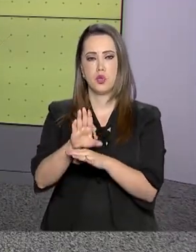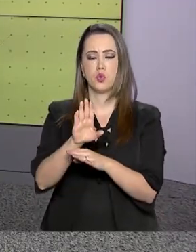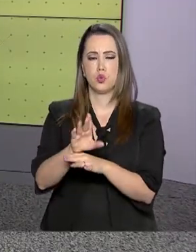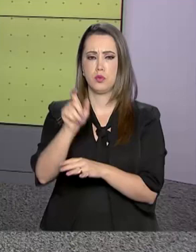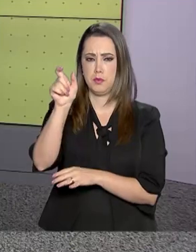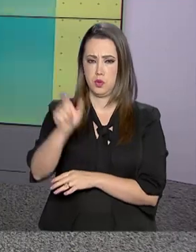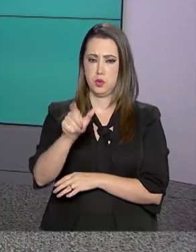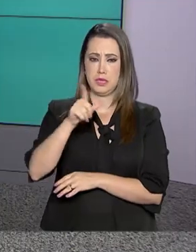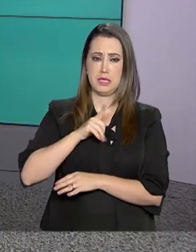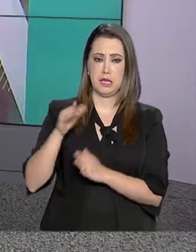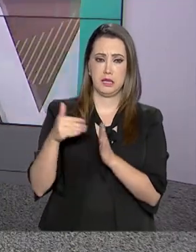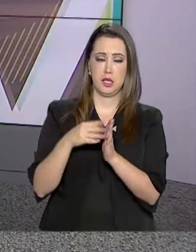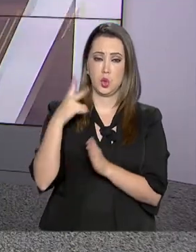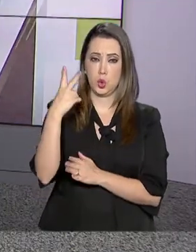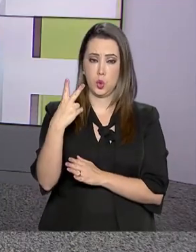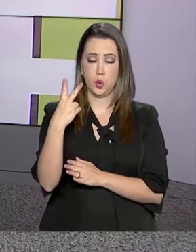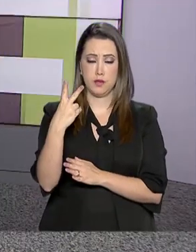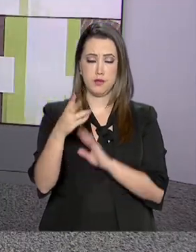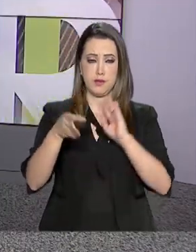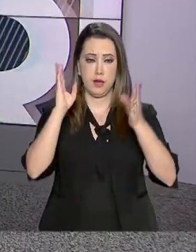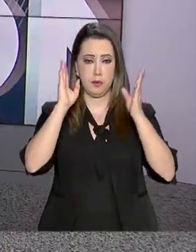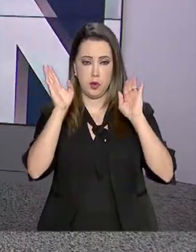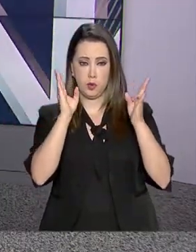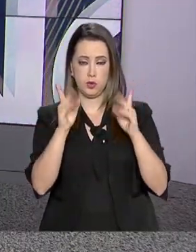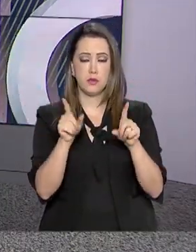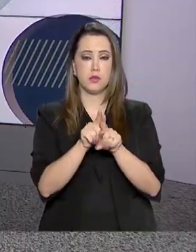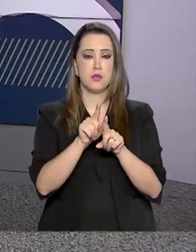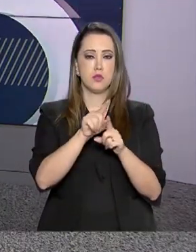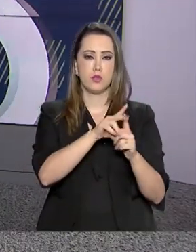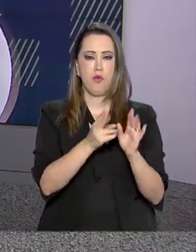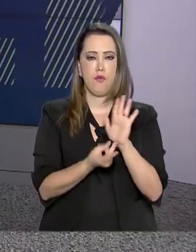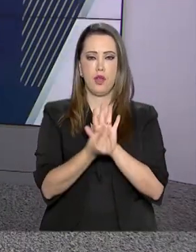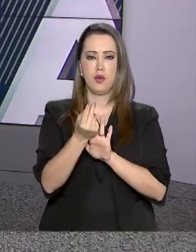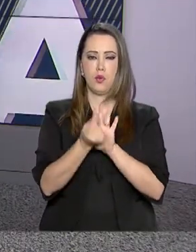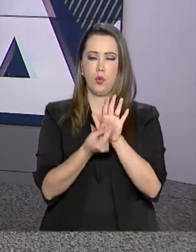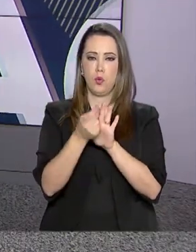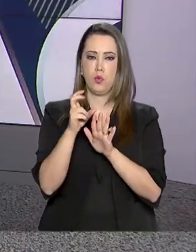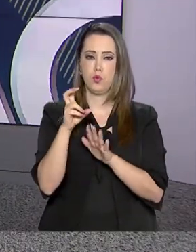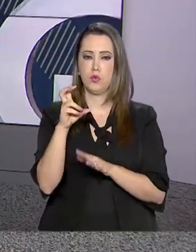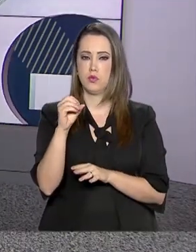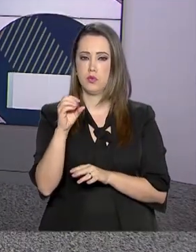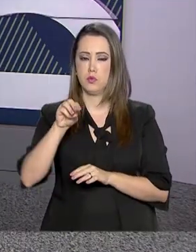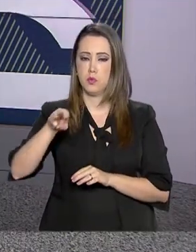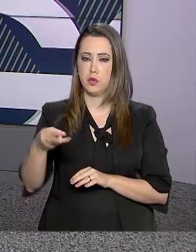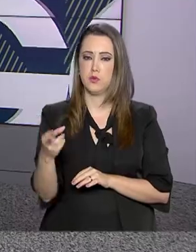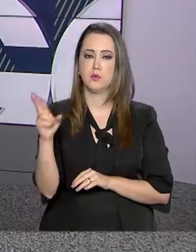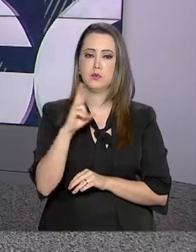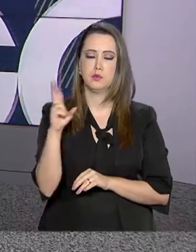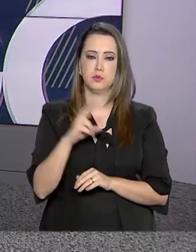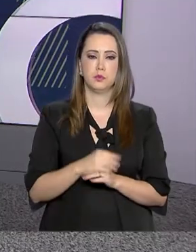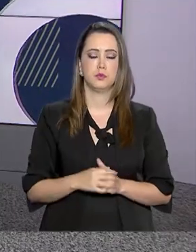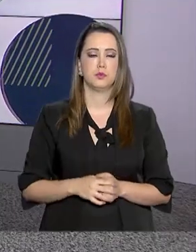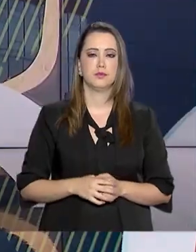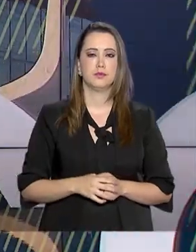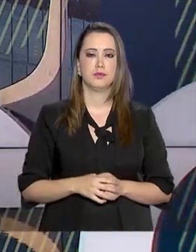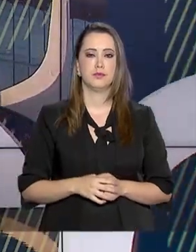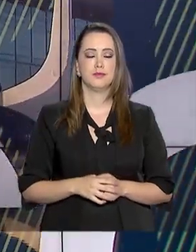no máximo e também cooperativas. O programa tem dotação orçamentária inicial de 500 milhões de reais.